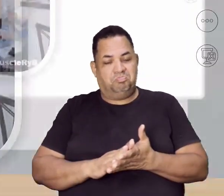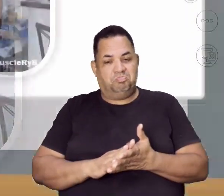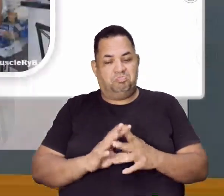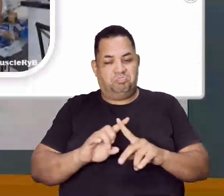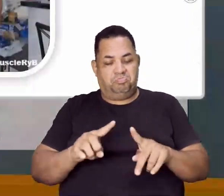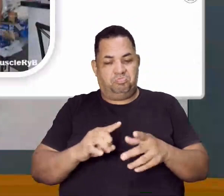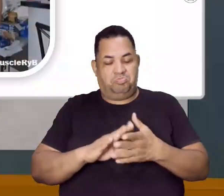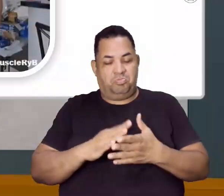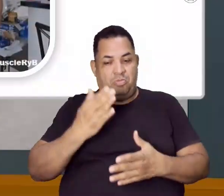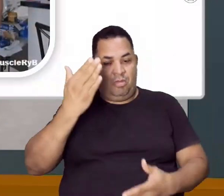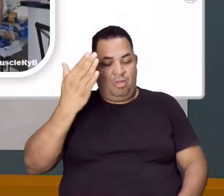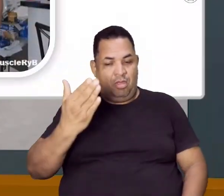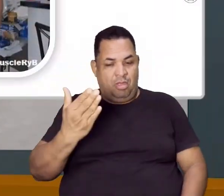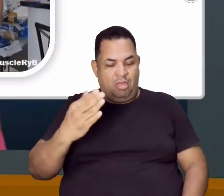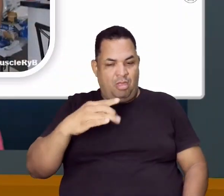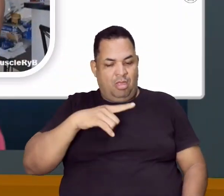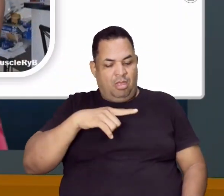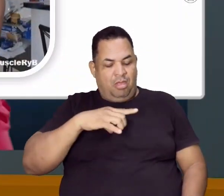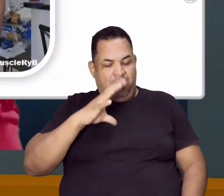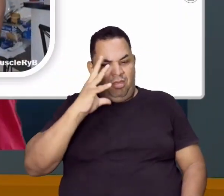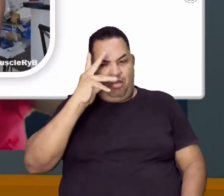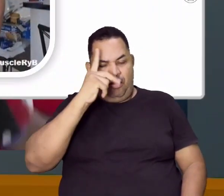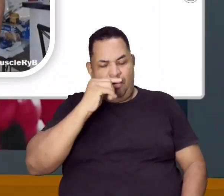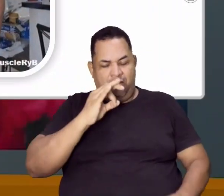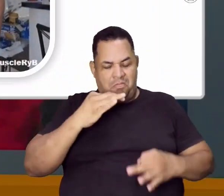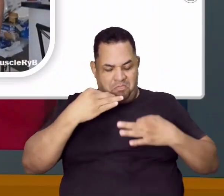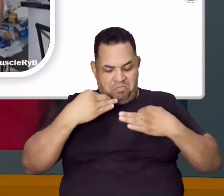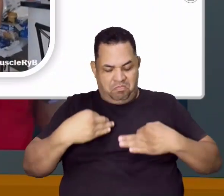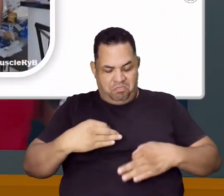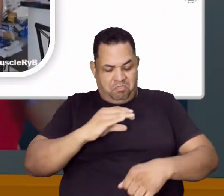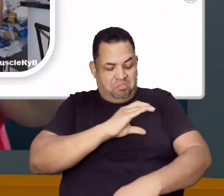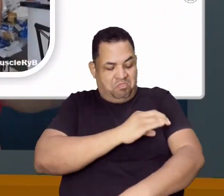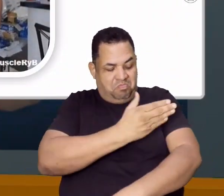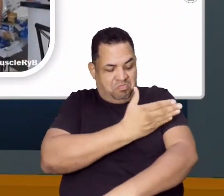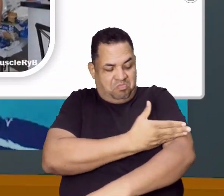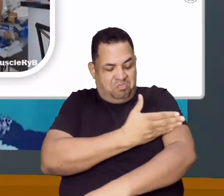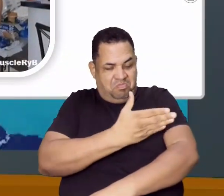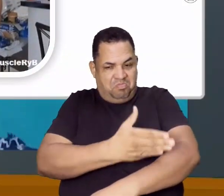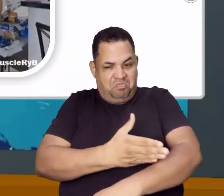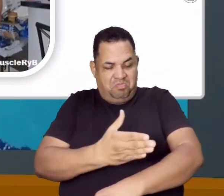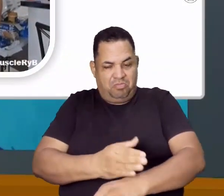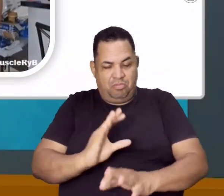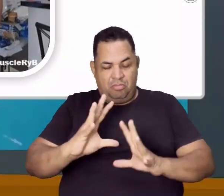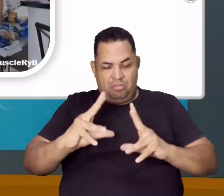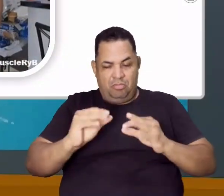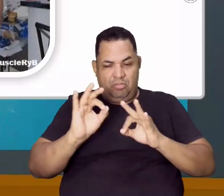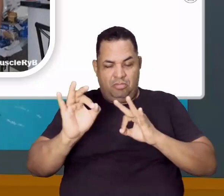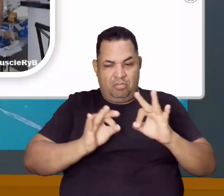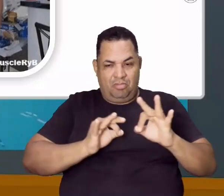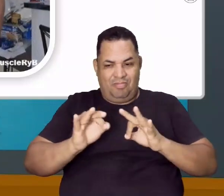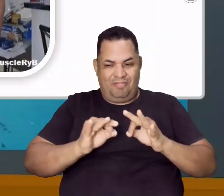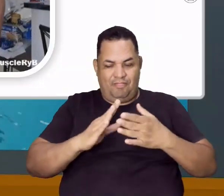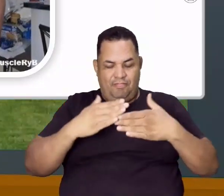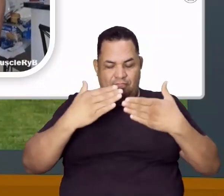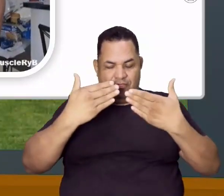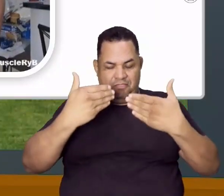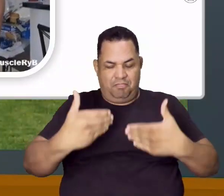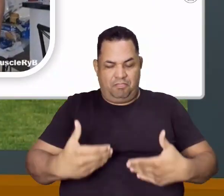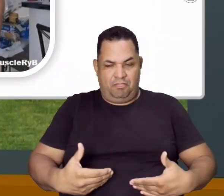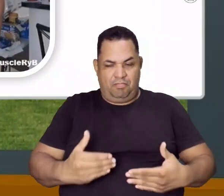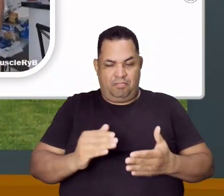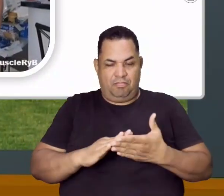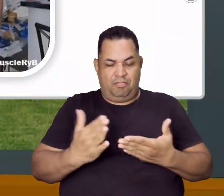mas esse rapaz aí tá até bonito, tá bem definido. Tá, ele tá bonito, tá bem definido, né? Tá